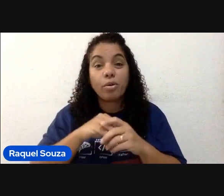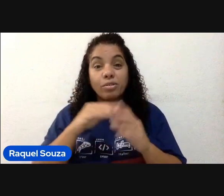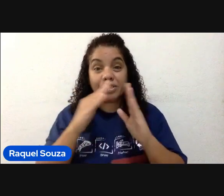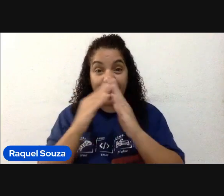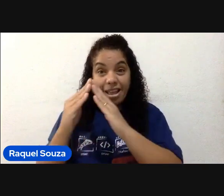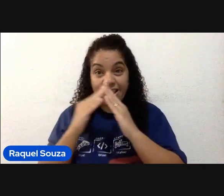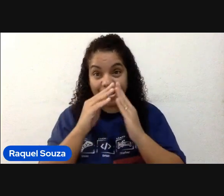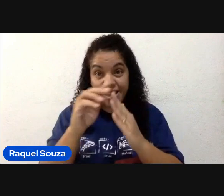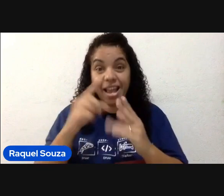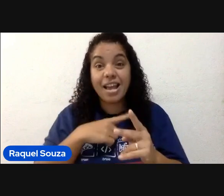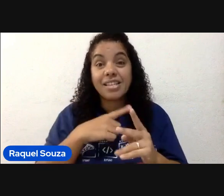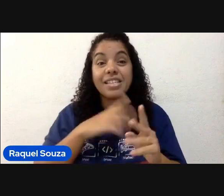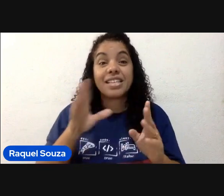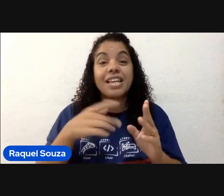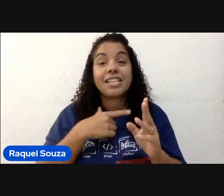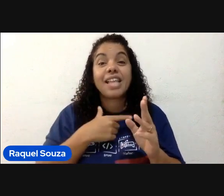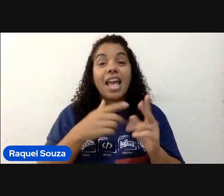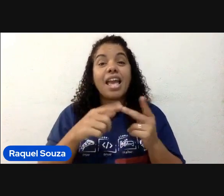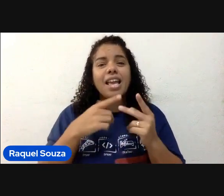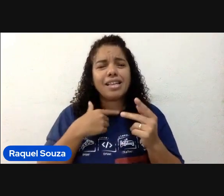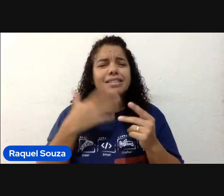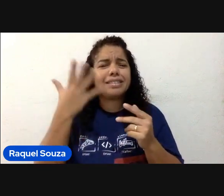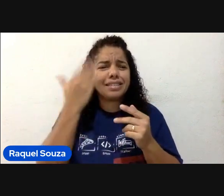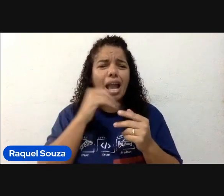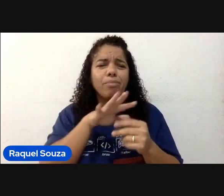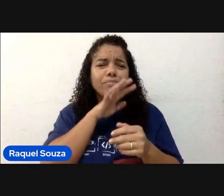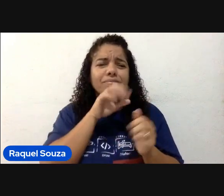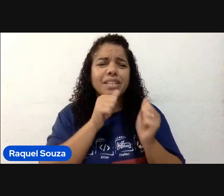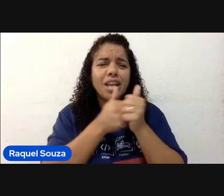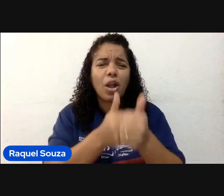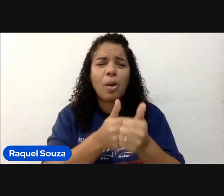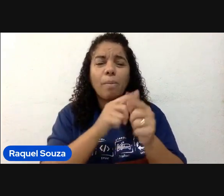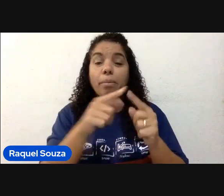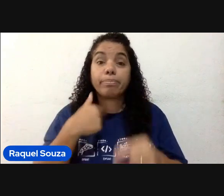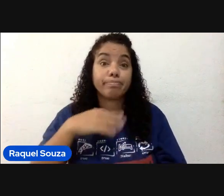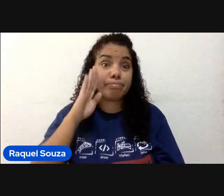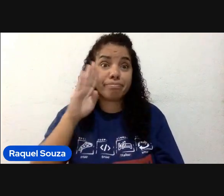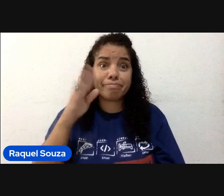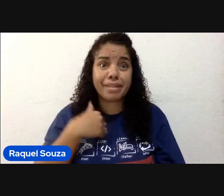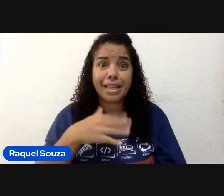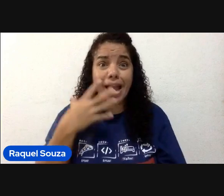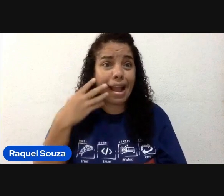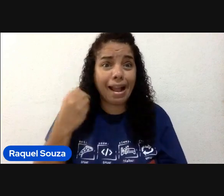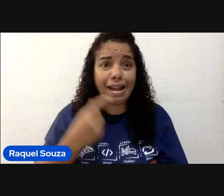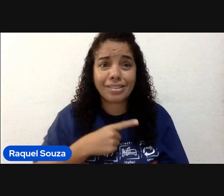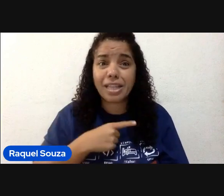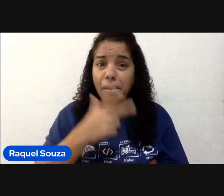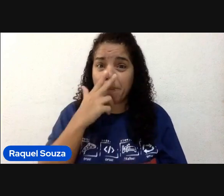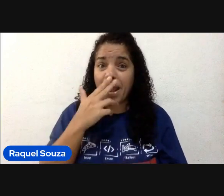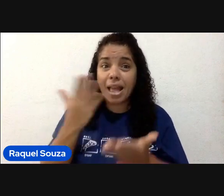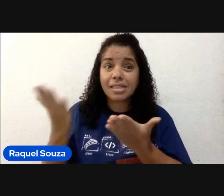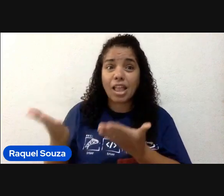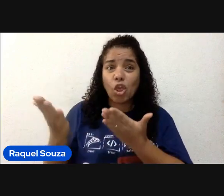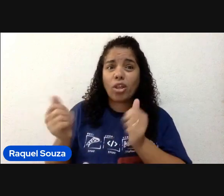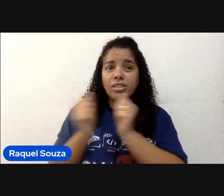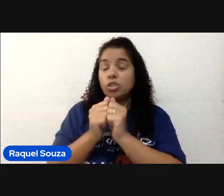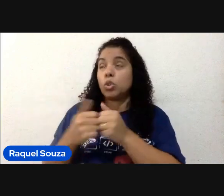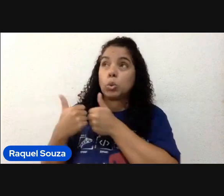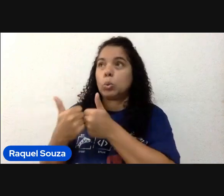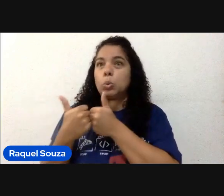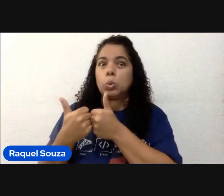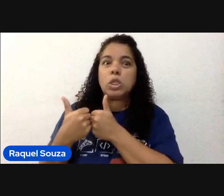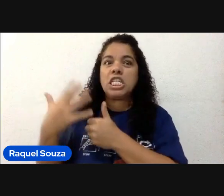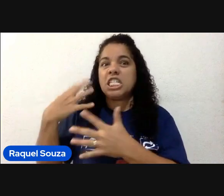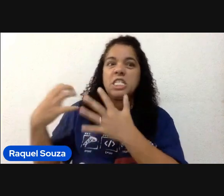e tem um pet te acompanhando, sabe como é difícil. Principalmente para quem tem gato, né? Parece que é um adolescente sempre aí do seu lado, sempre te irritando,